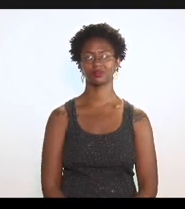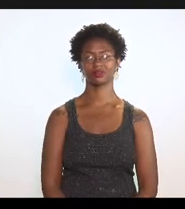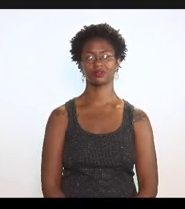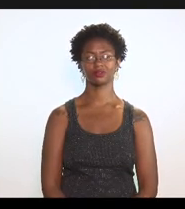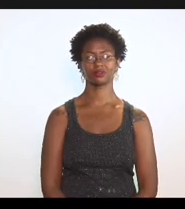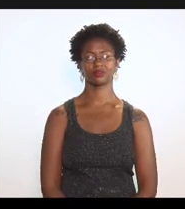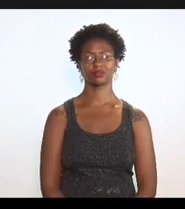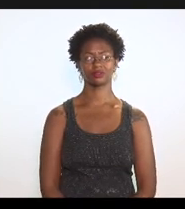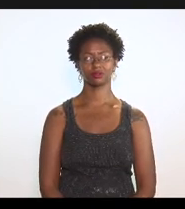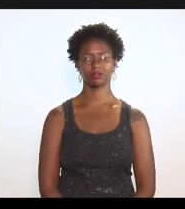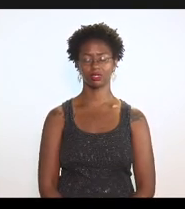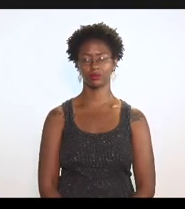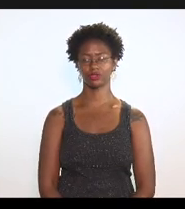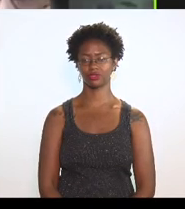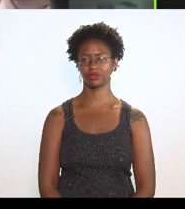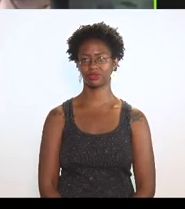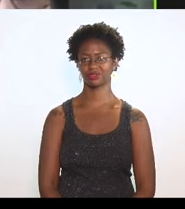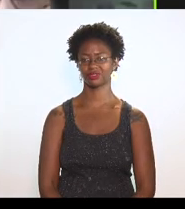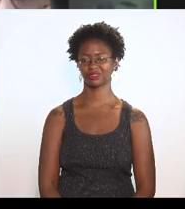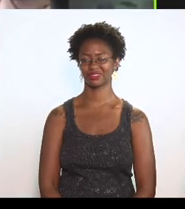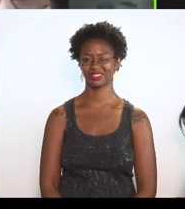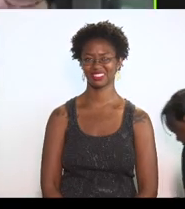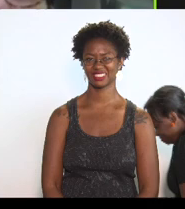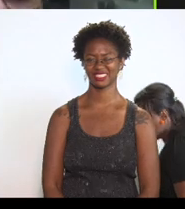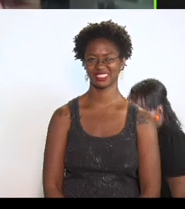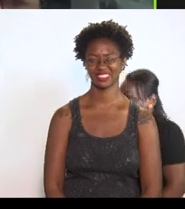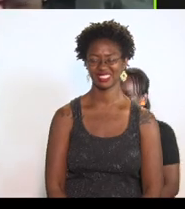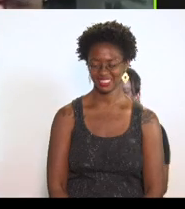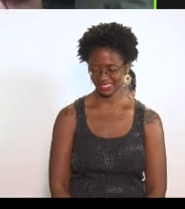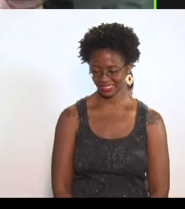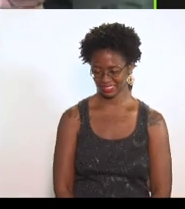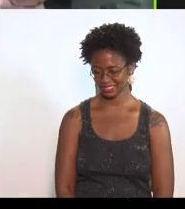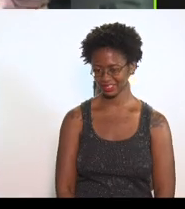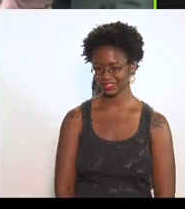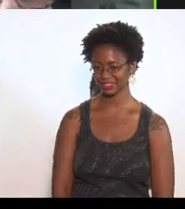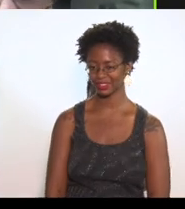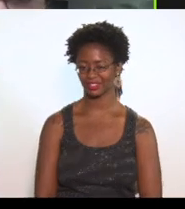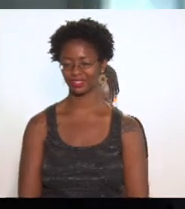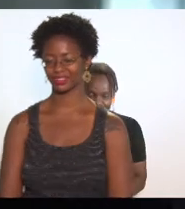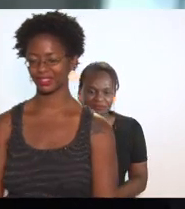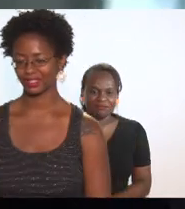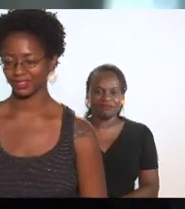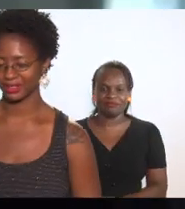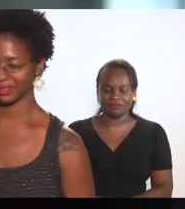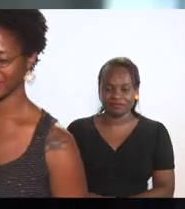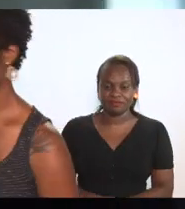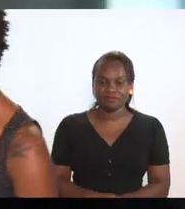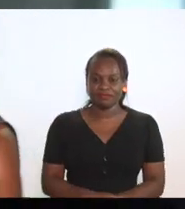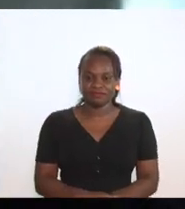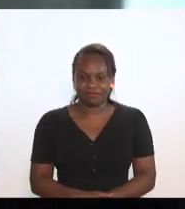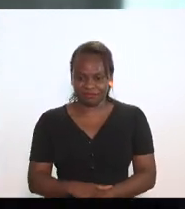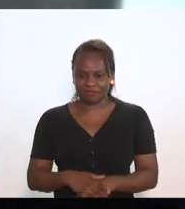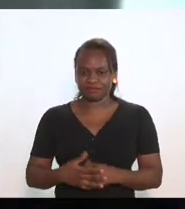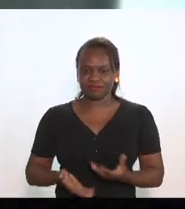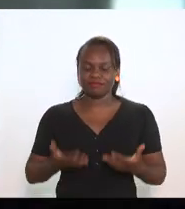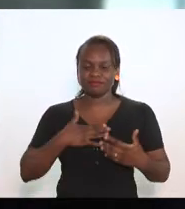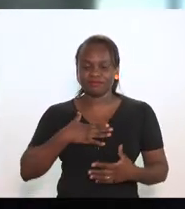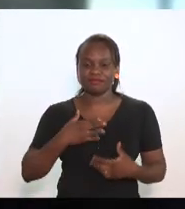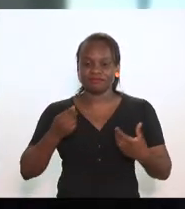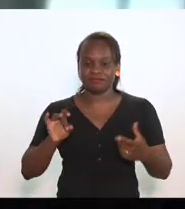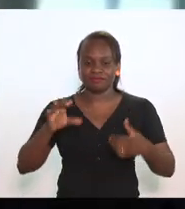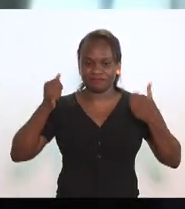empresa na Verge mas enfim senhores eu só gostaria de só destacar uma questão primeiro